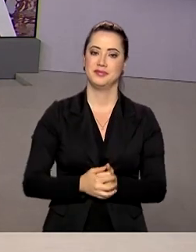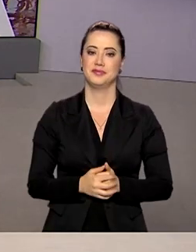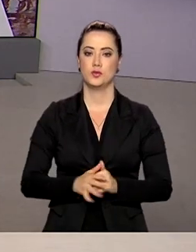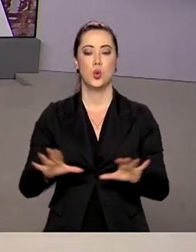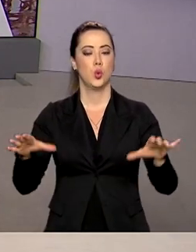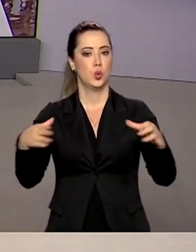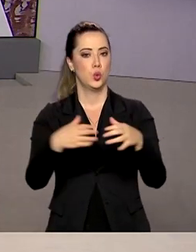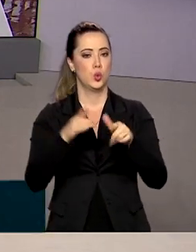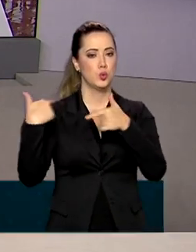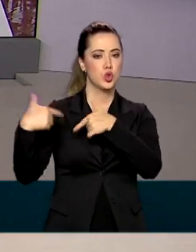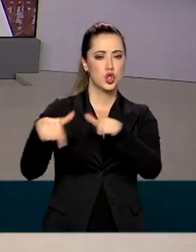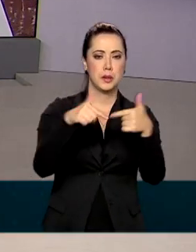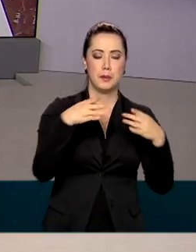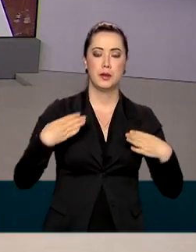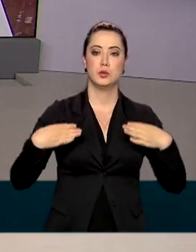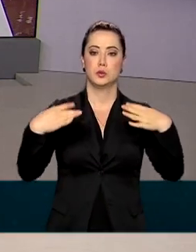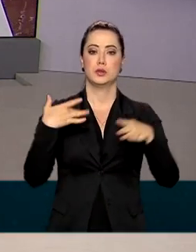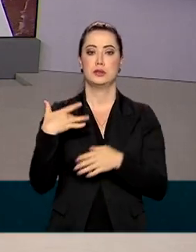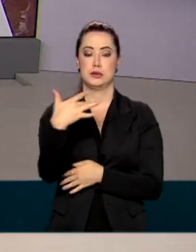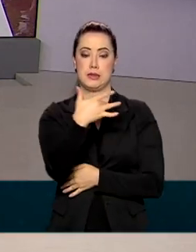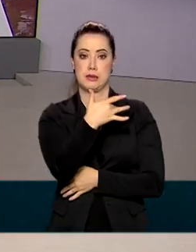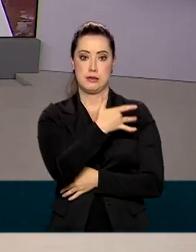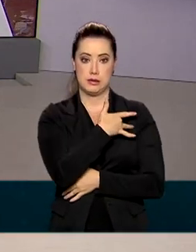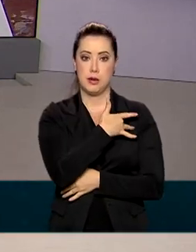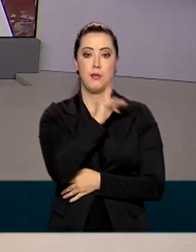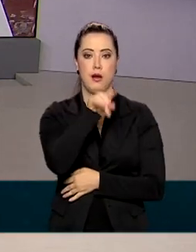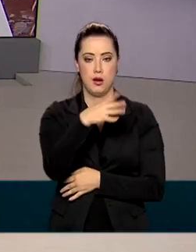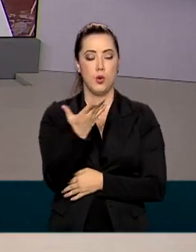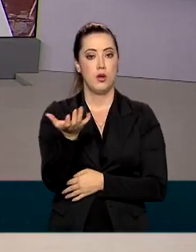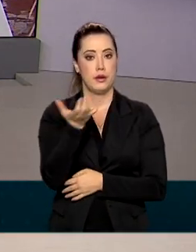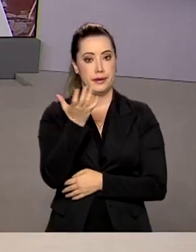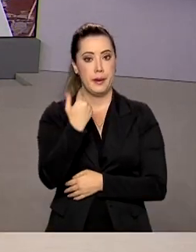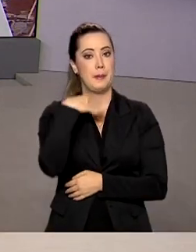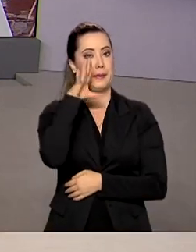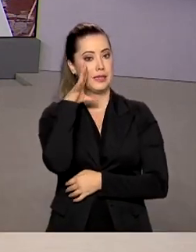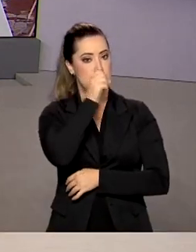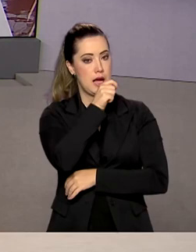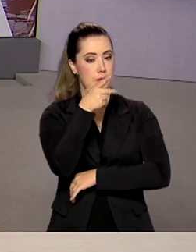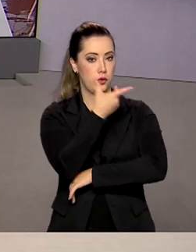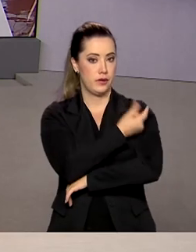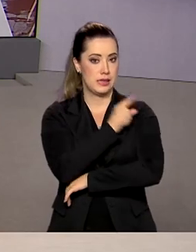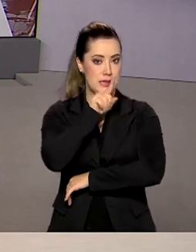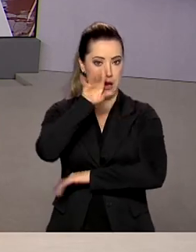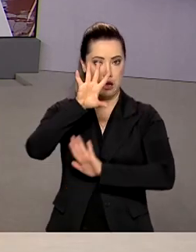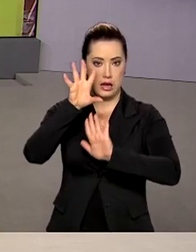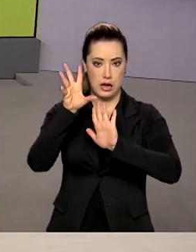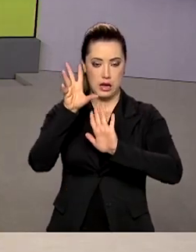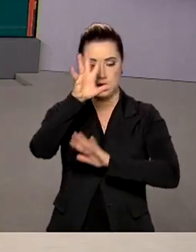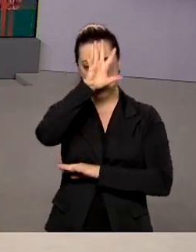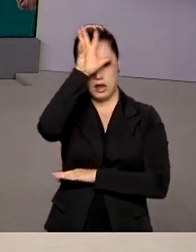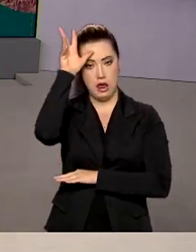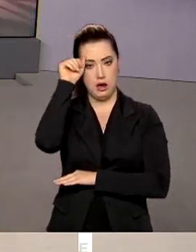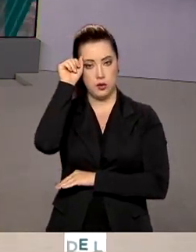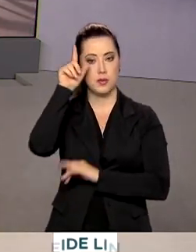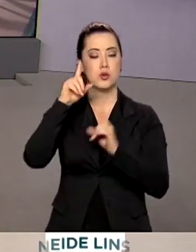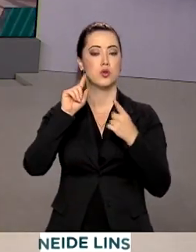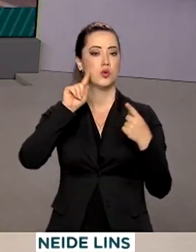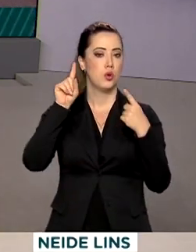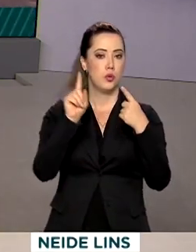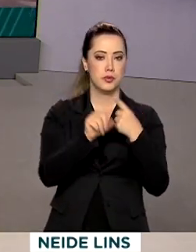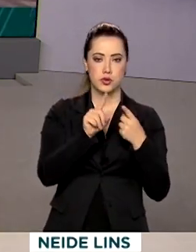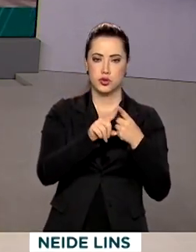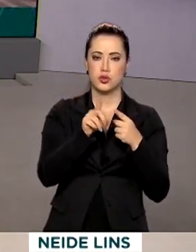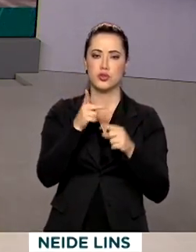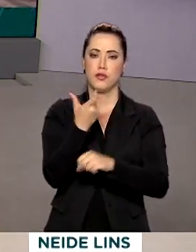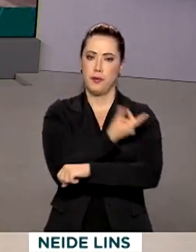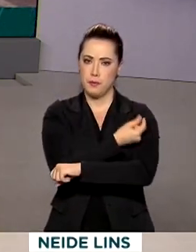Uma força-tarefa do Ministério da Saúde vai acelerar a vacinação contra a Covid-19 no Amazonas. O objetivo é imunizar a